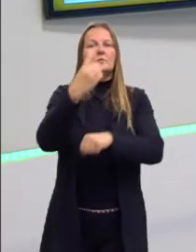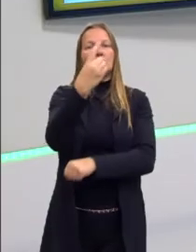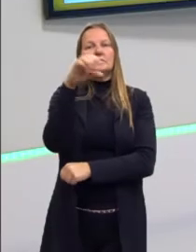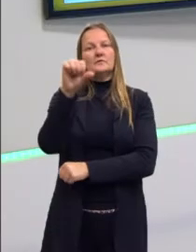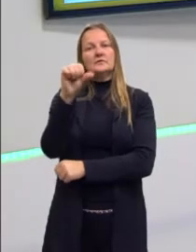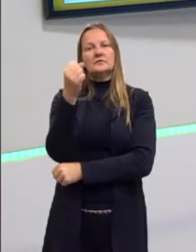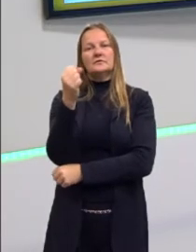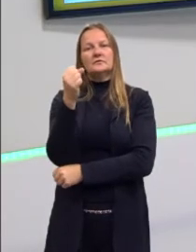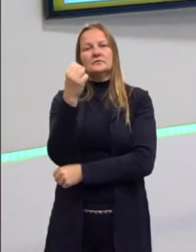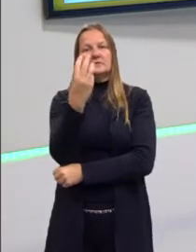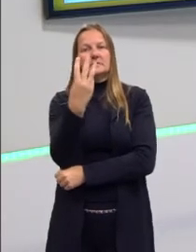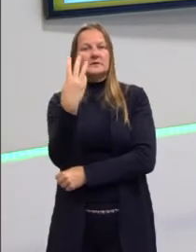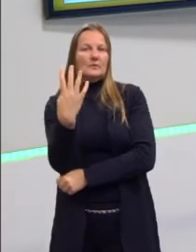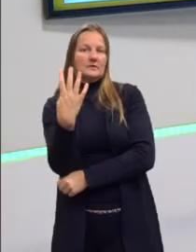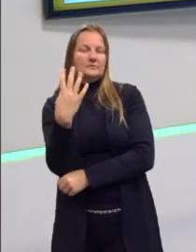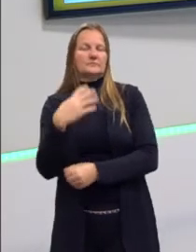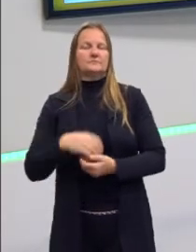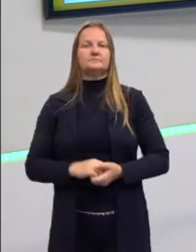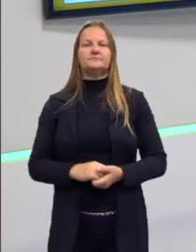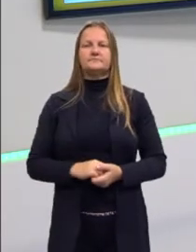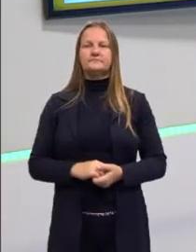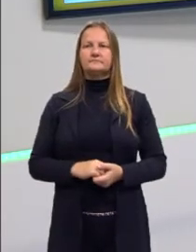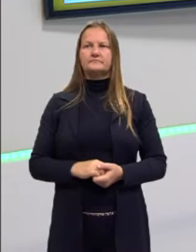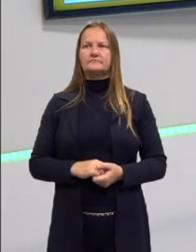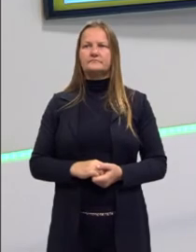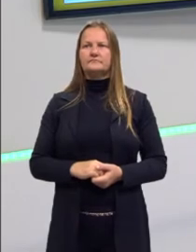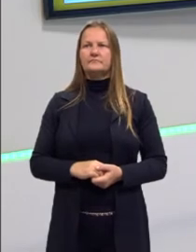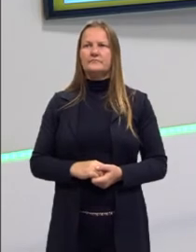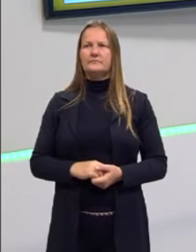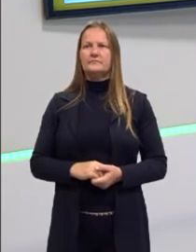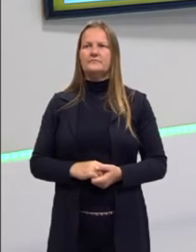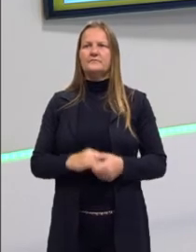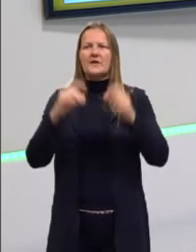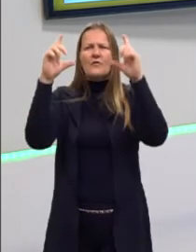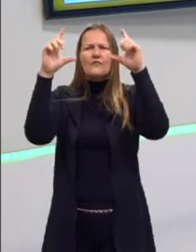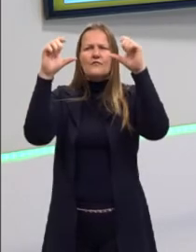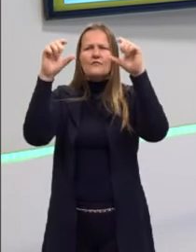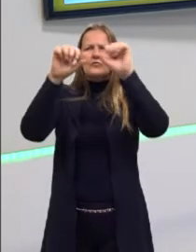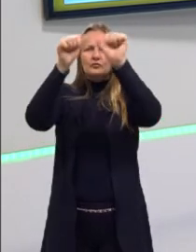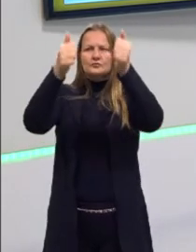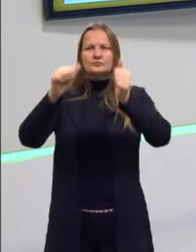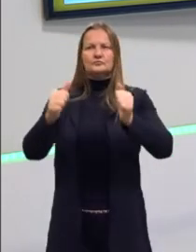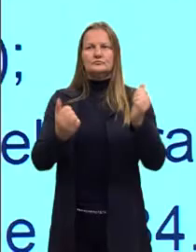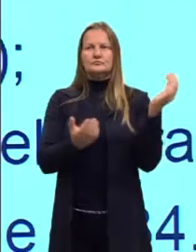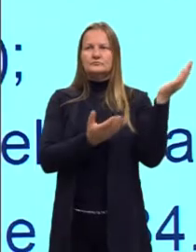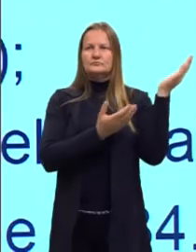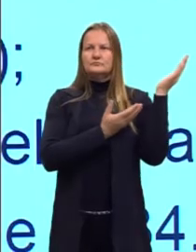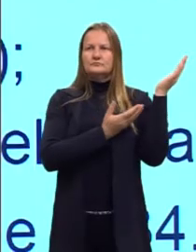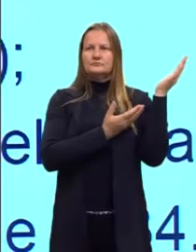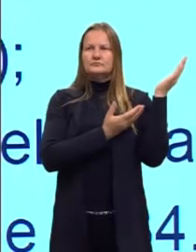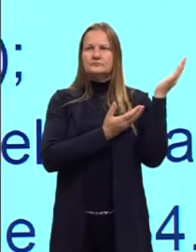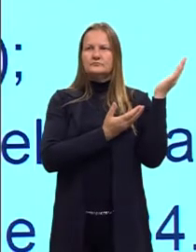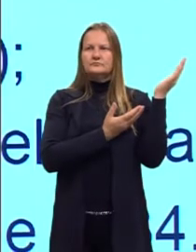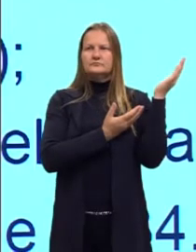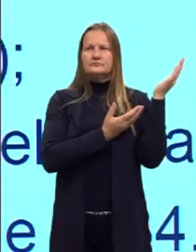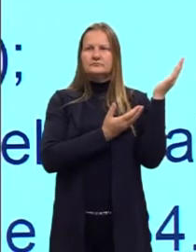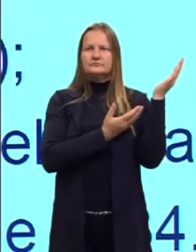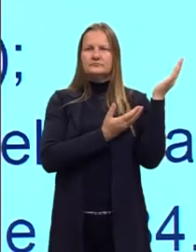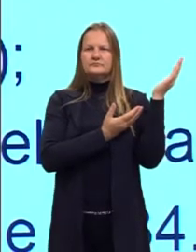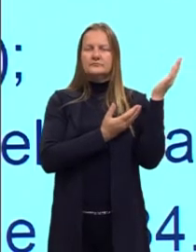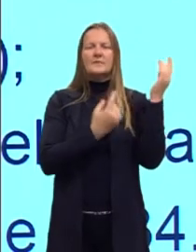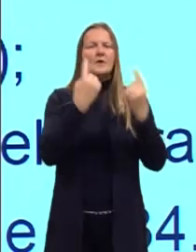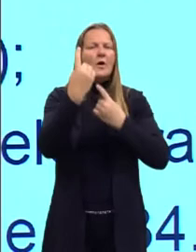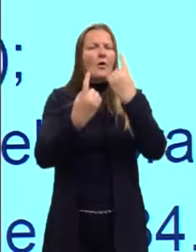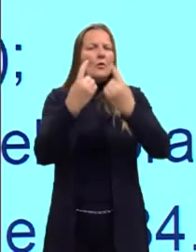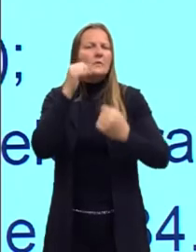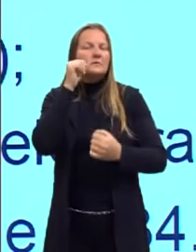1934. E aqui, uma cena bem interessante, de algumas mulheres, então, defendendo